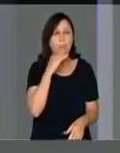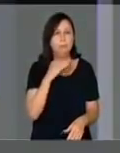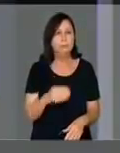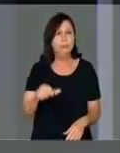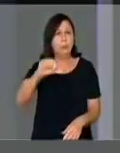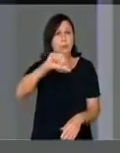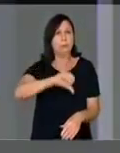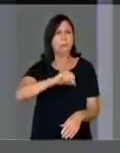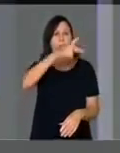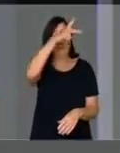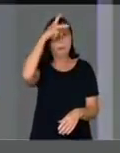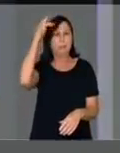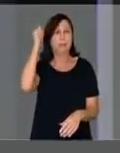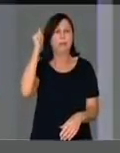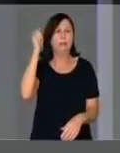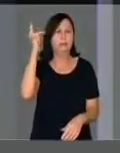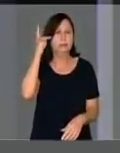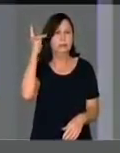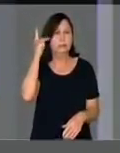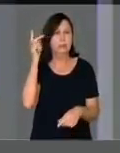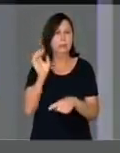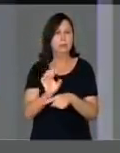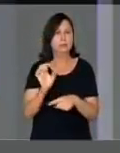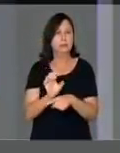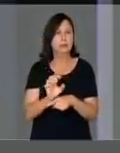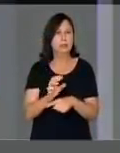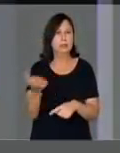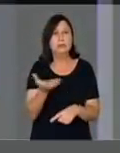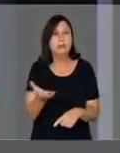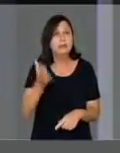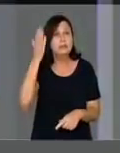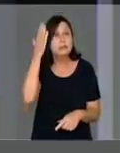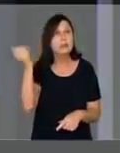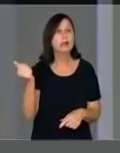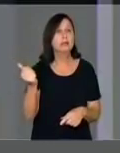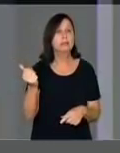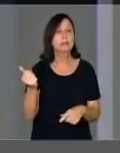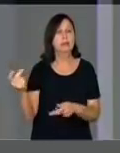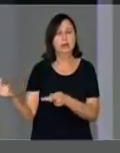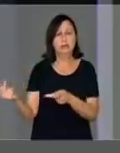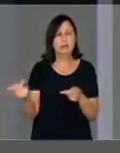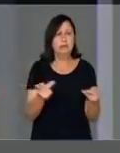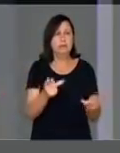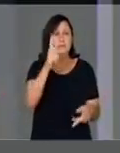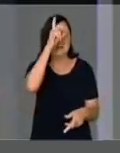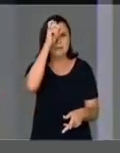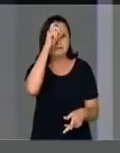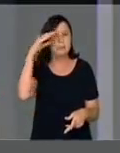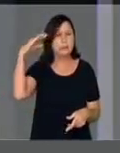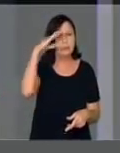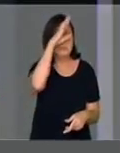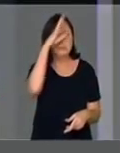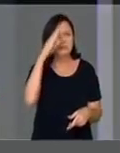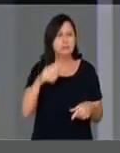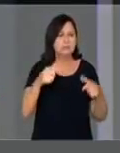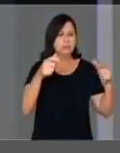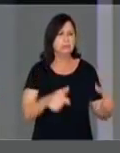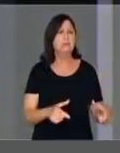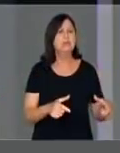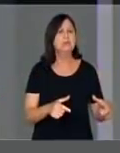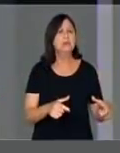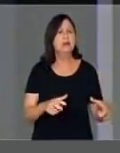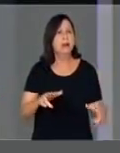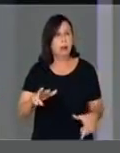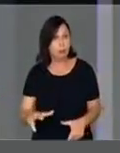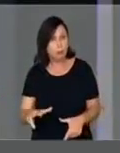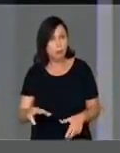Eu quero saber quem foi. Eu quero saber. Eu fui visitar Bolsonaro no hospital. E aonde o senhor foi visitar Lula?